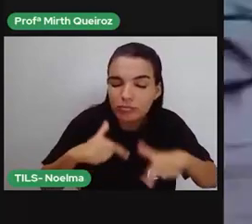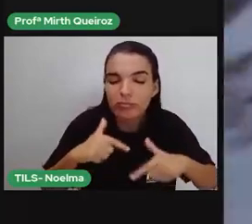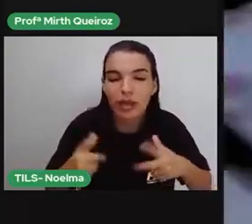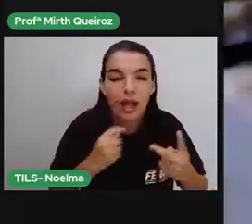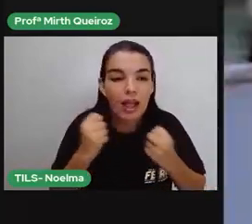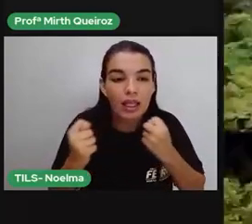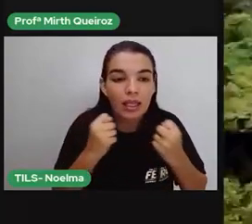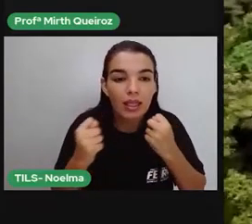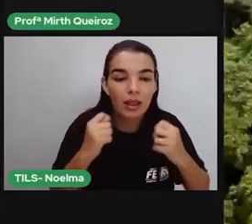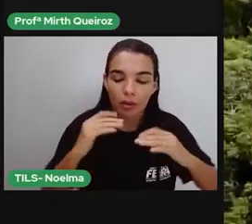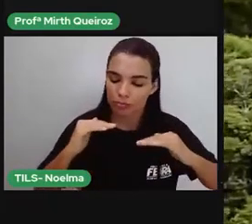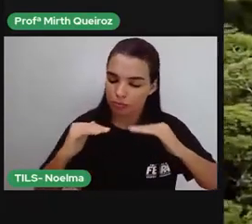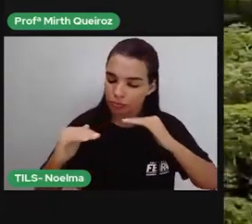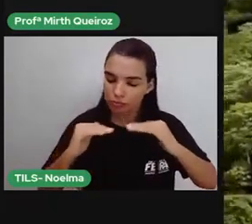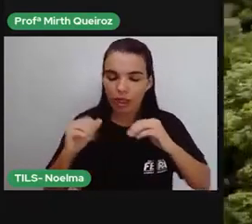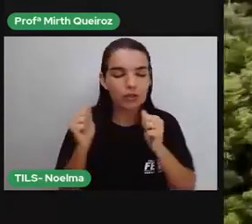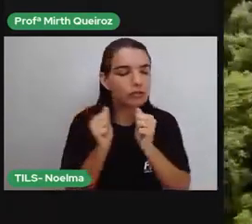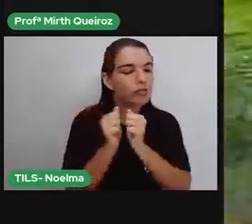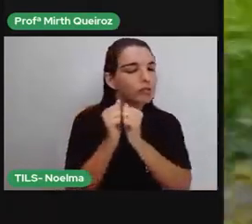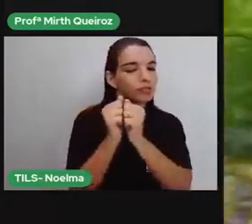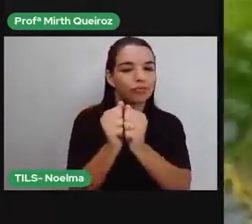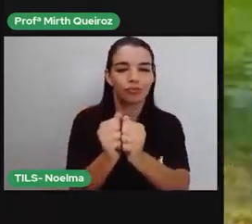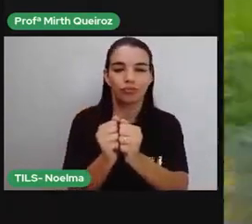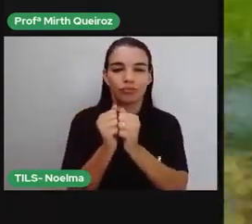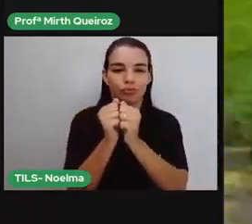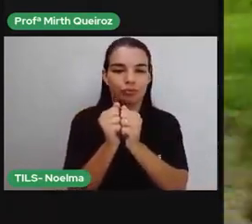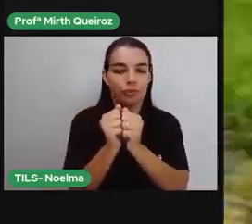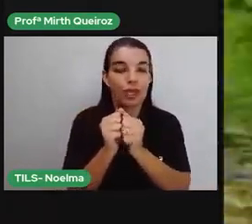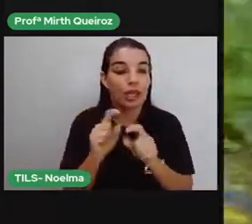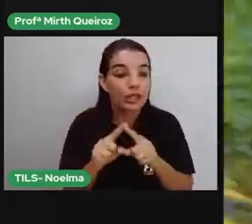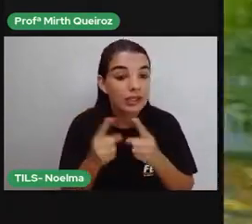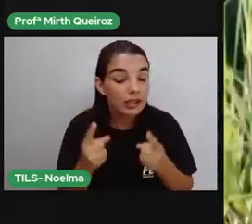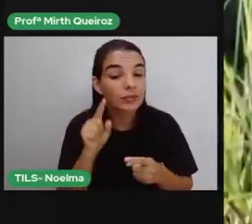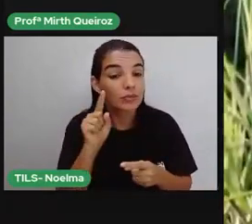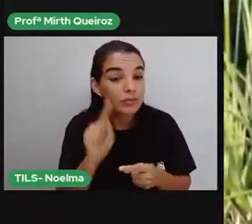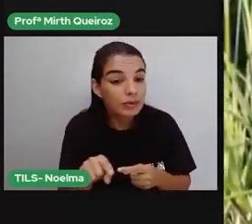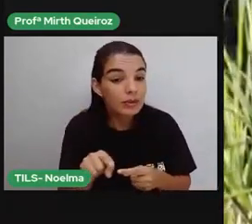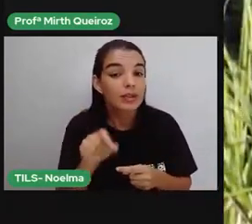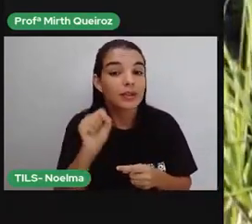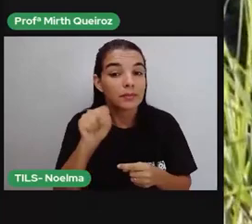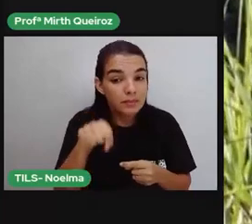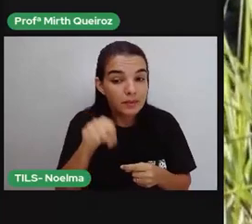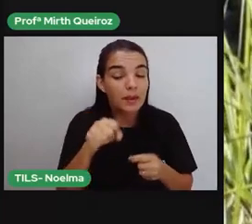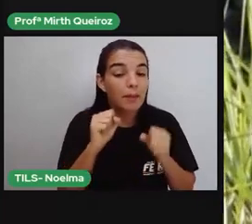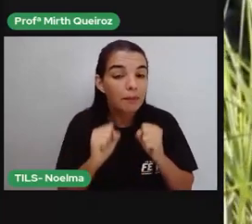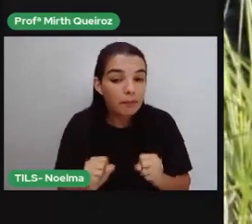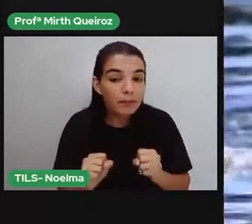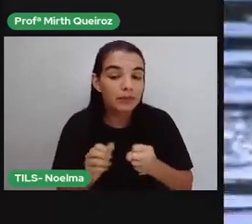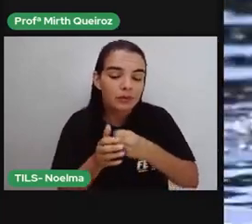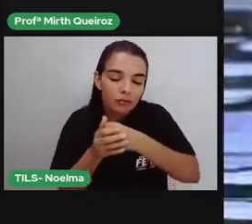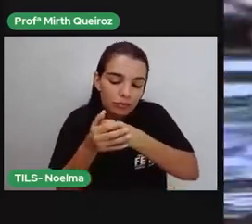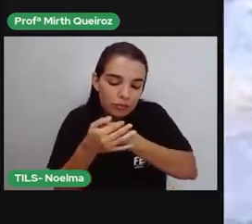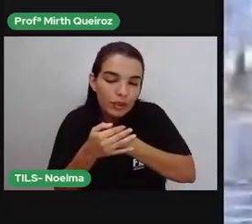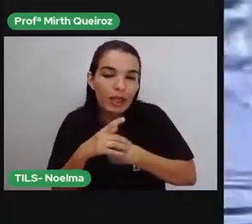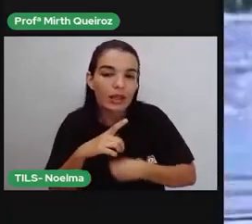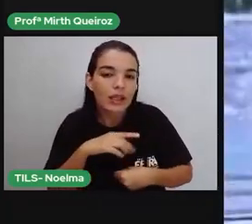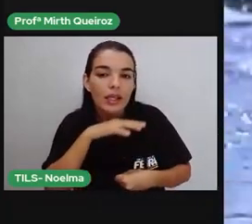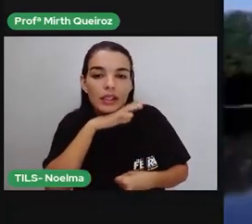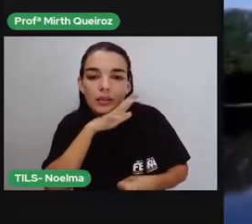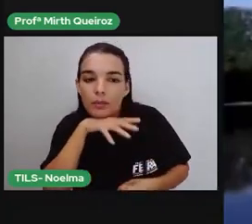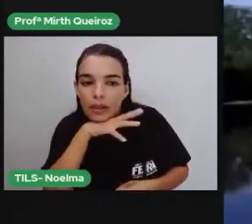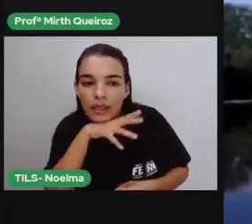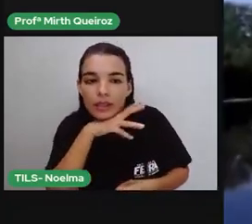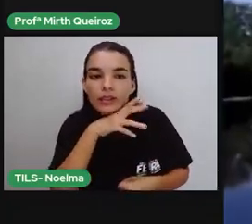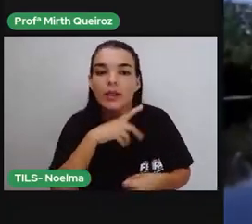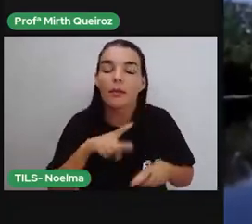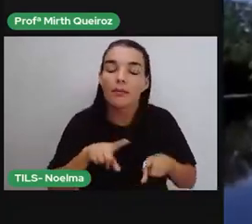possam conviver em harmonia. Só assim poderemos manter o Pantanal não só para as espécies e pessoas que aqui vivem,